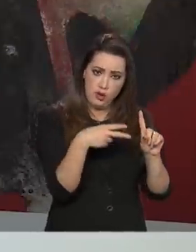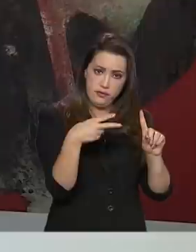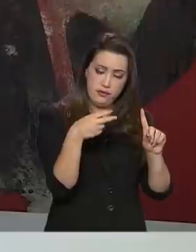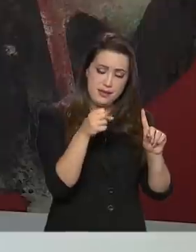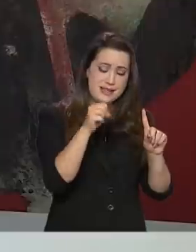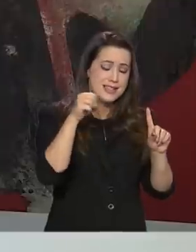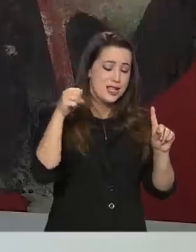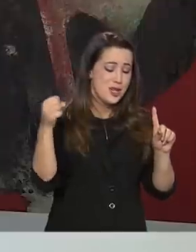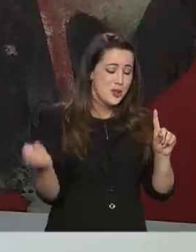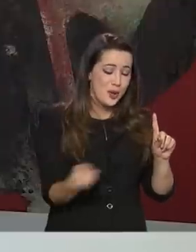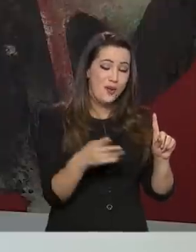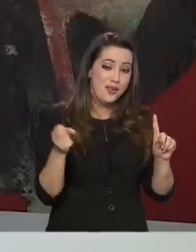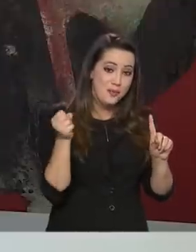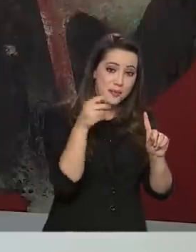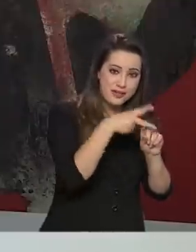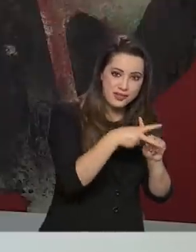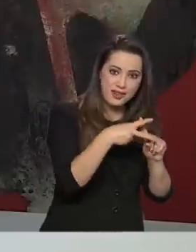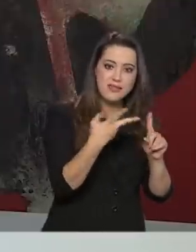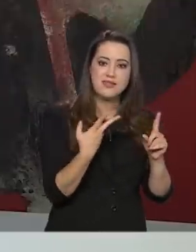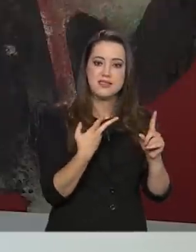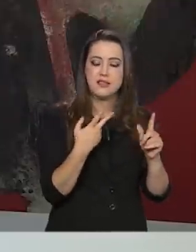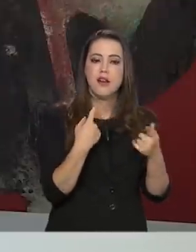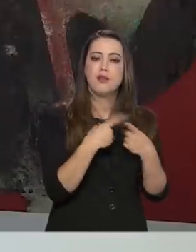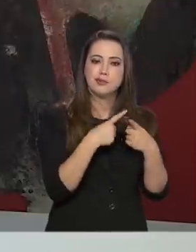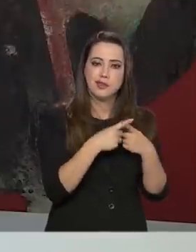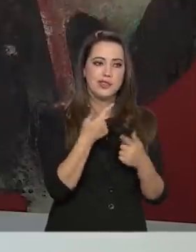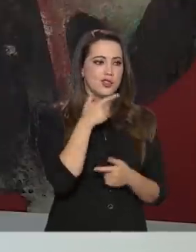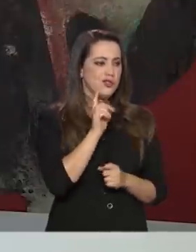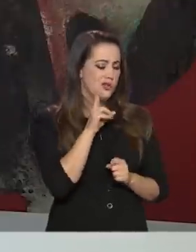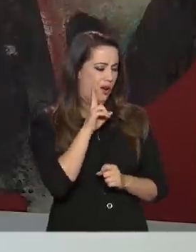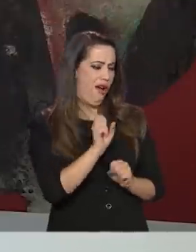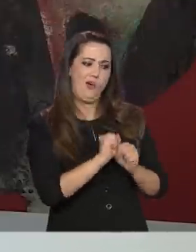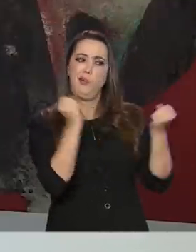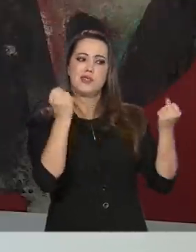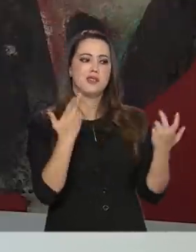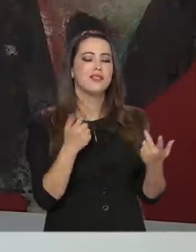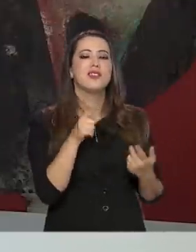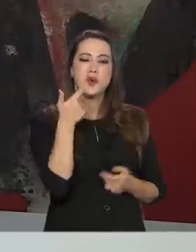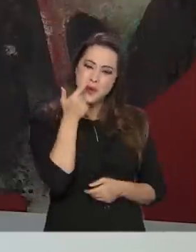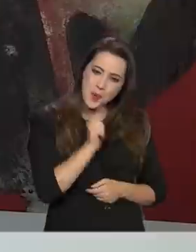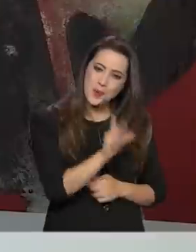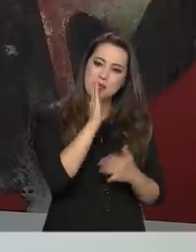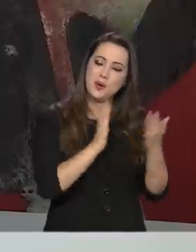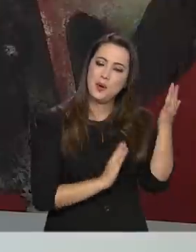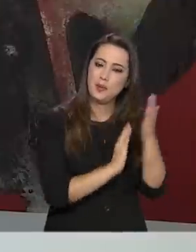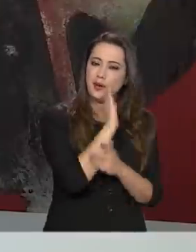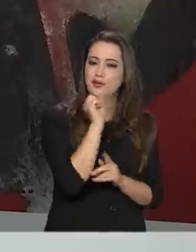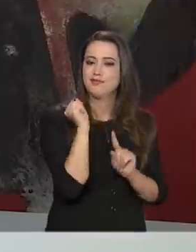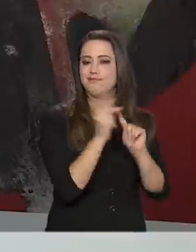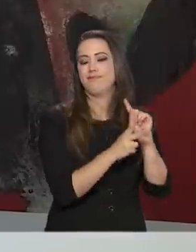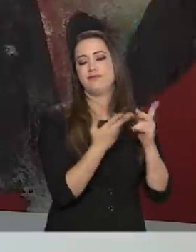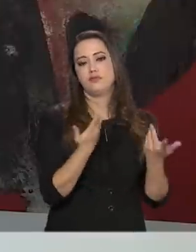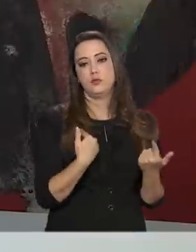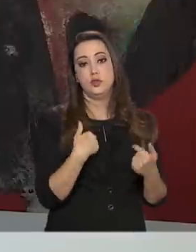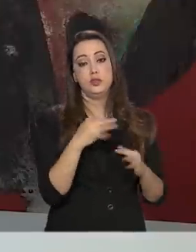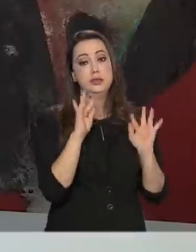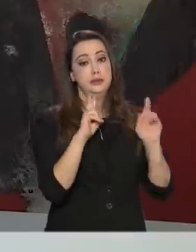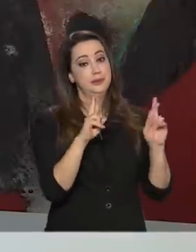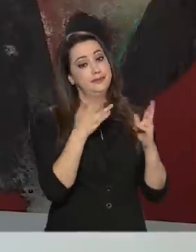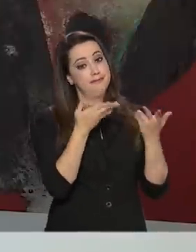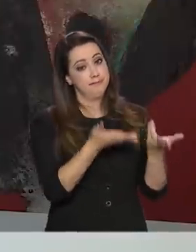impossível. E que foi aprovado. Eu acho que a reforma tributária vai ser ainda mais simples ainda. Essa é a minha esperança.